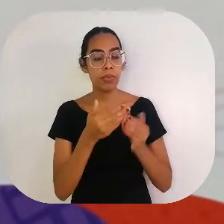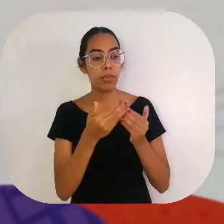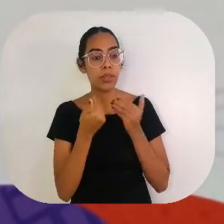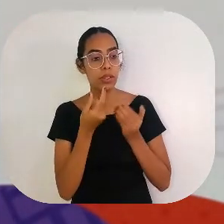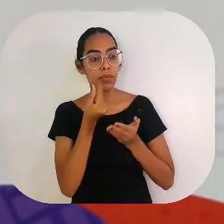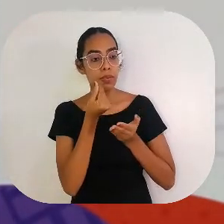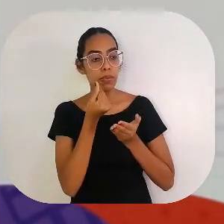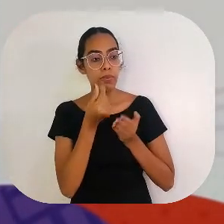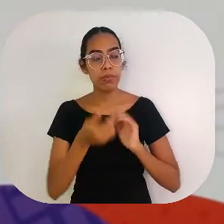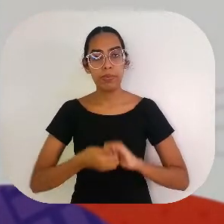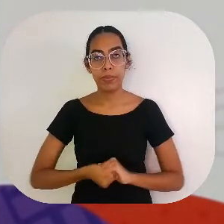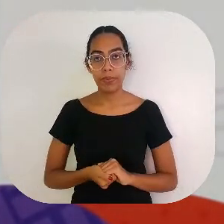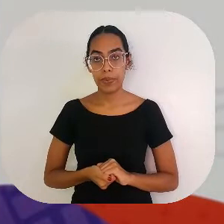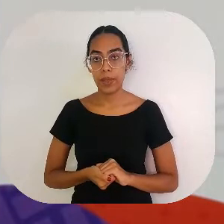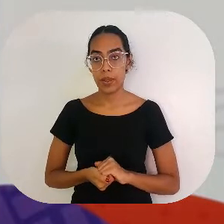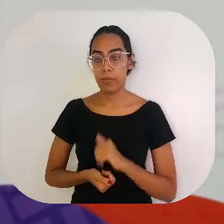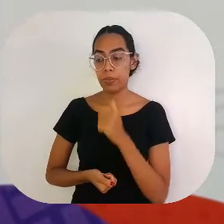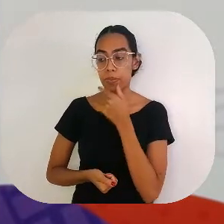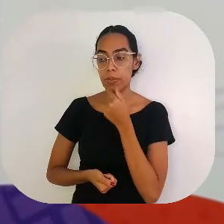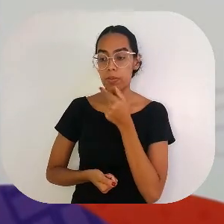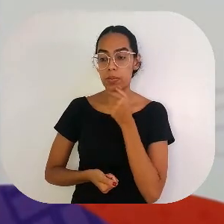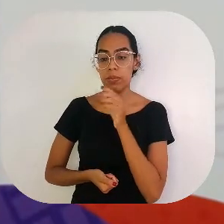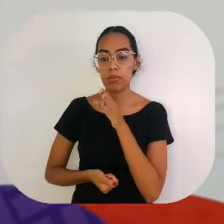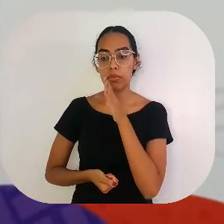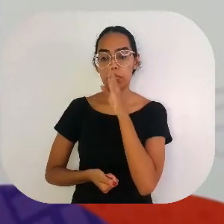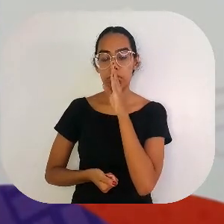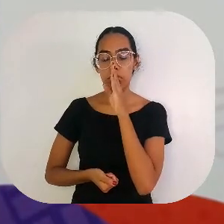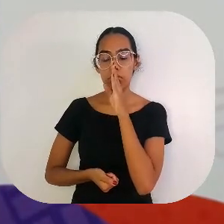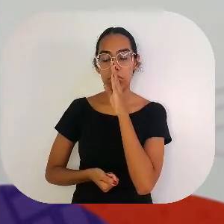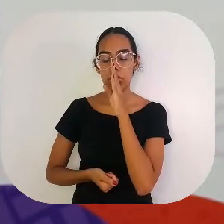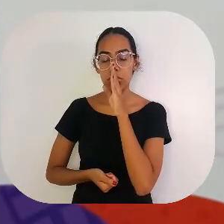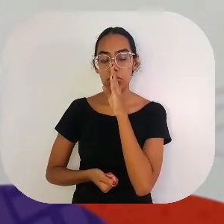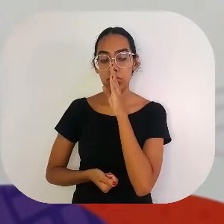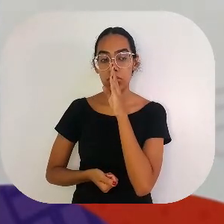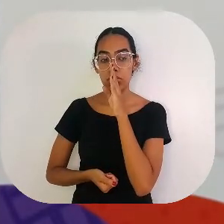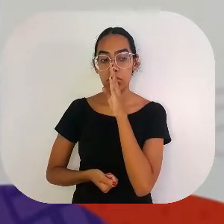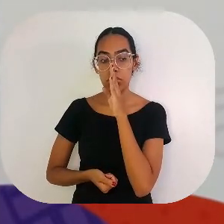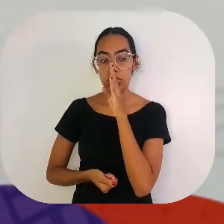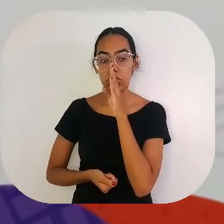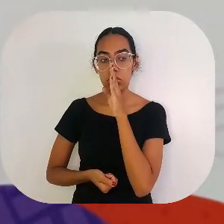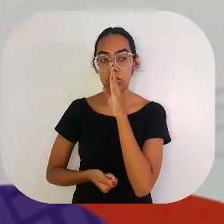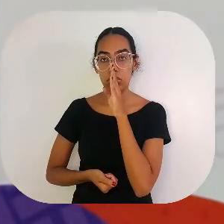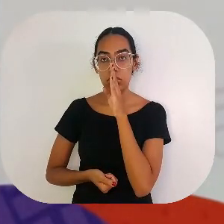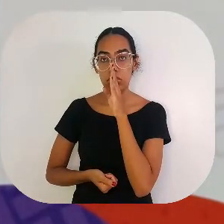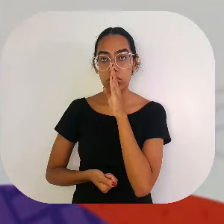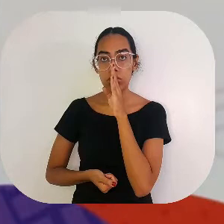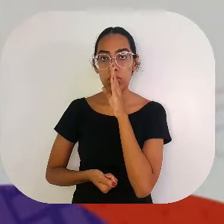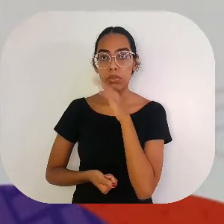Seu Manel, vem pegar meu dinheiro! E seu Manel, lá, deitado,